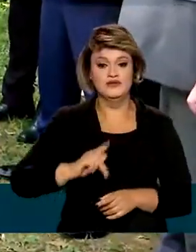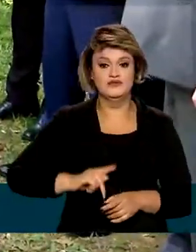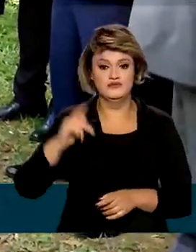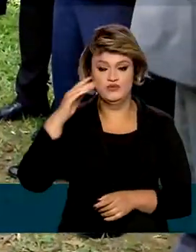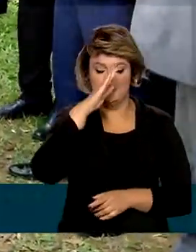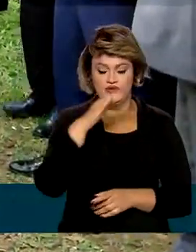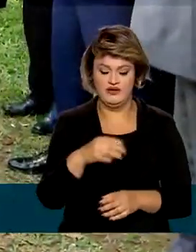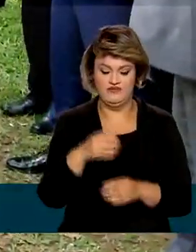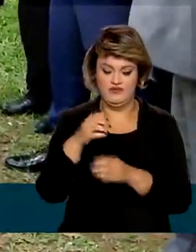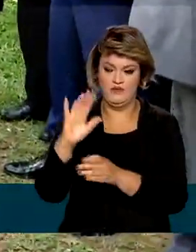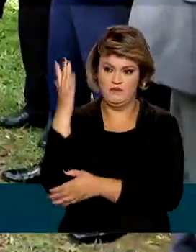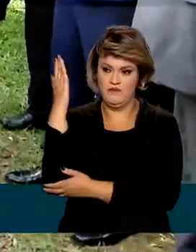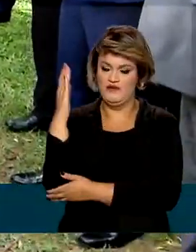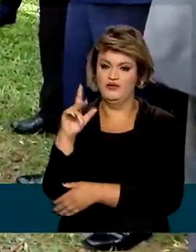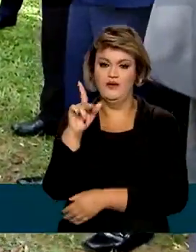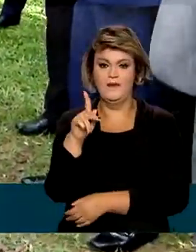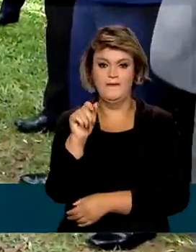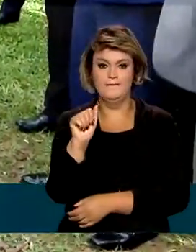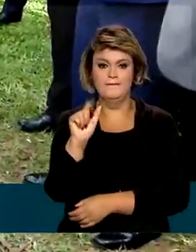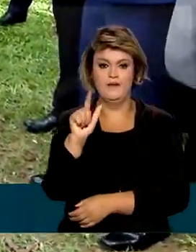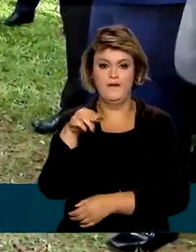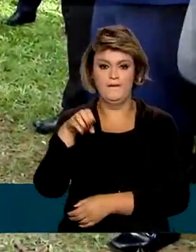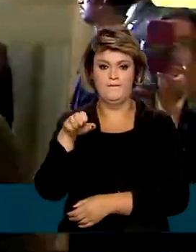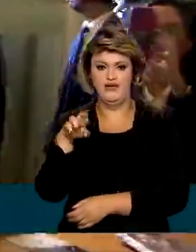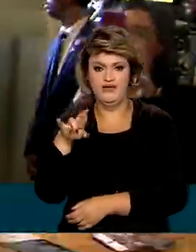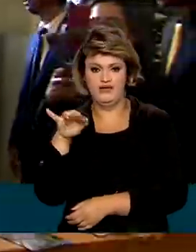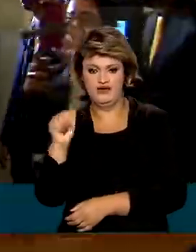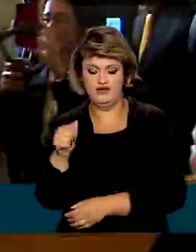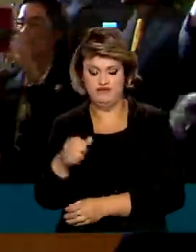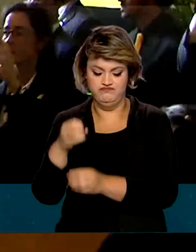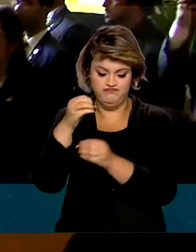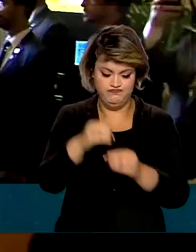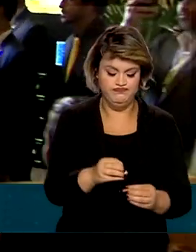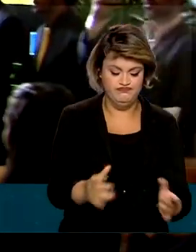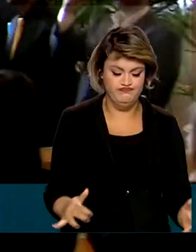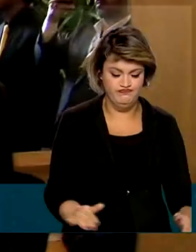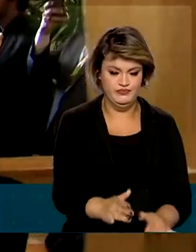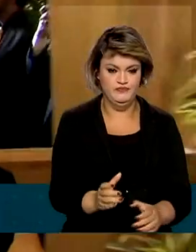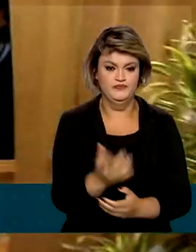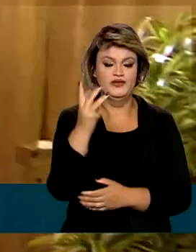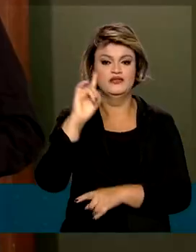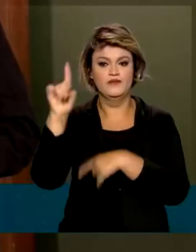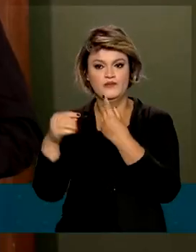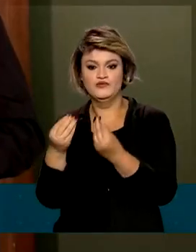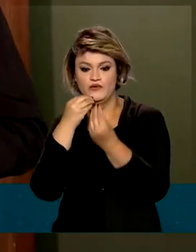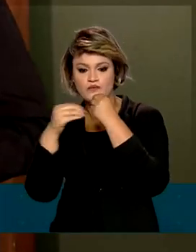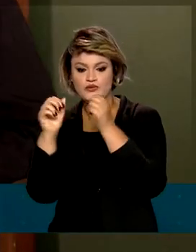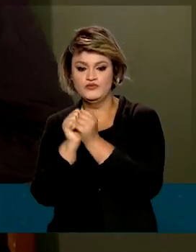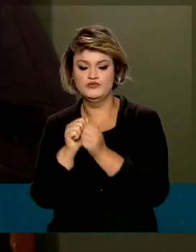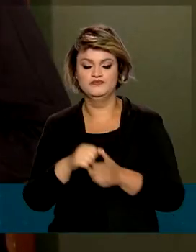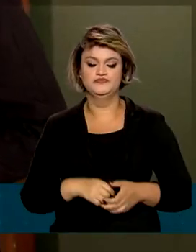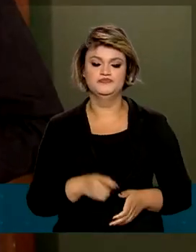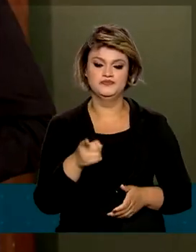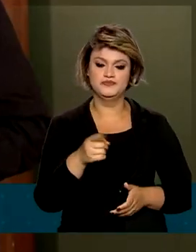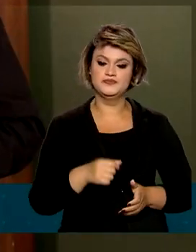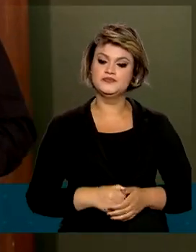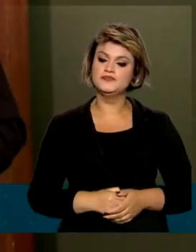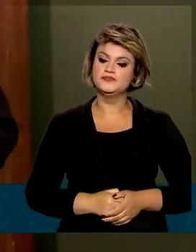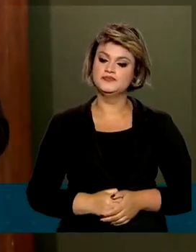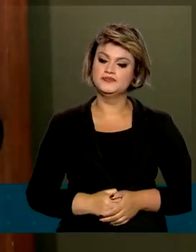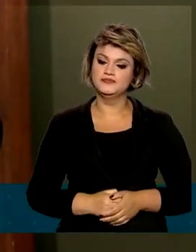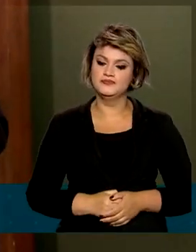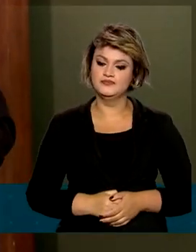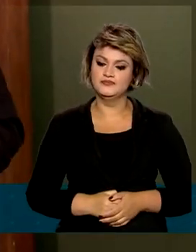plantou uma palmeira imperial no Jardim Botânico e seguiu para um almoço com empresários. E nesse ainda